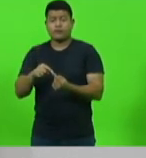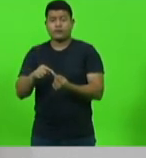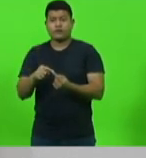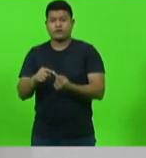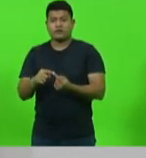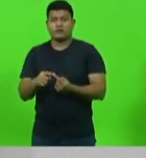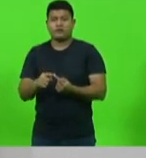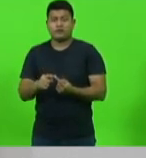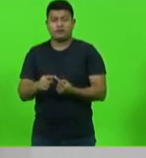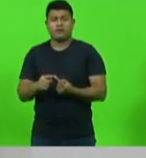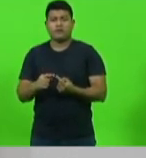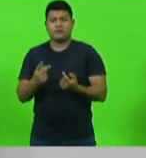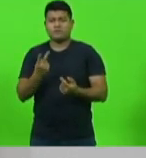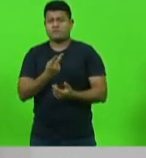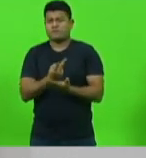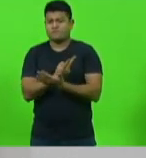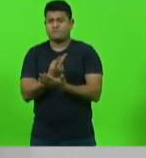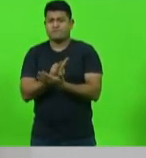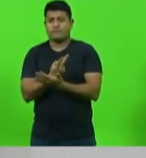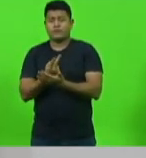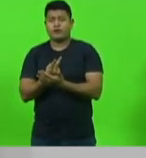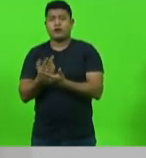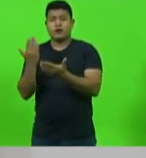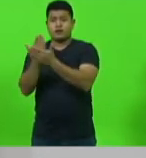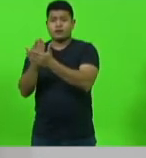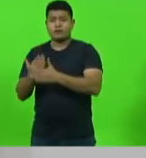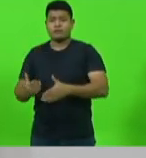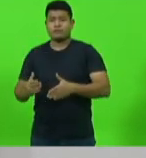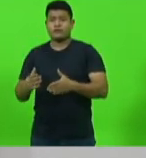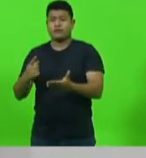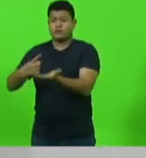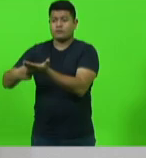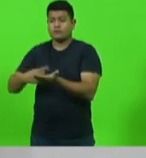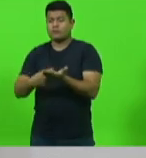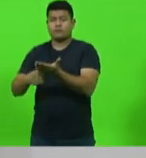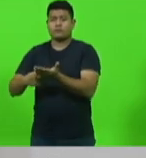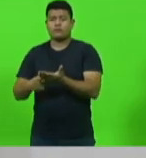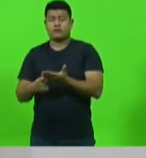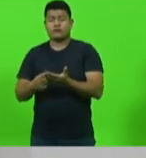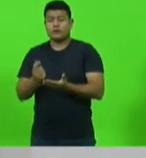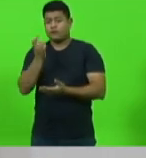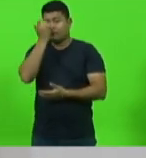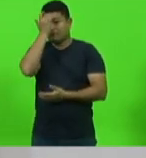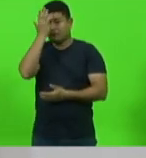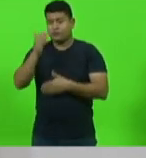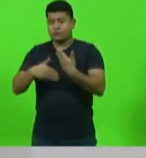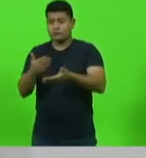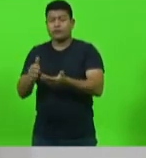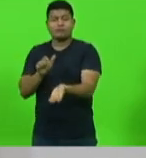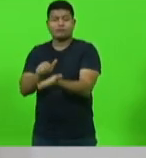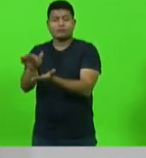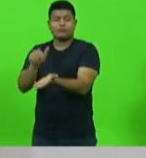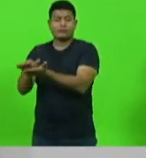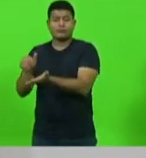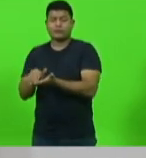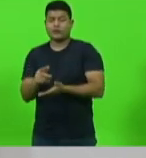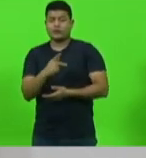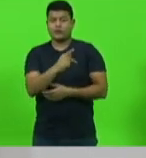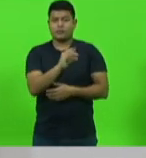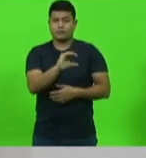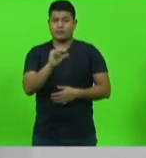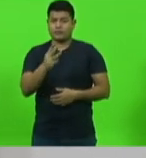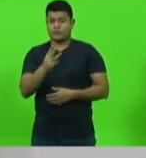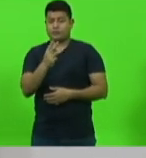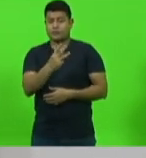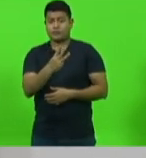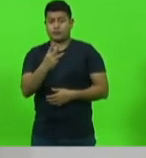desvaziar os acordos coletivos e facilitar as demissões. A PEC 32, senhor presidente, faz parte do desmonte que